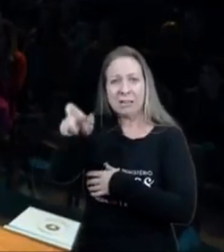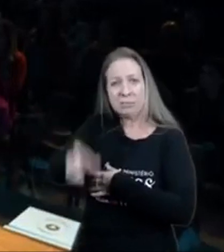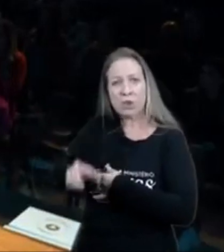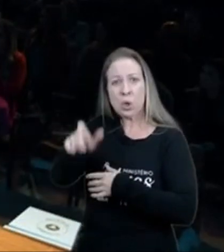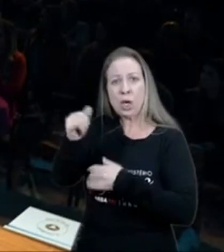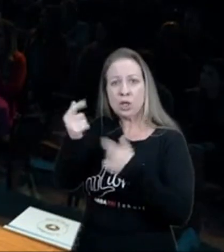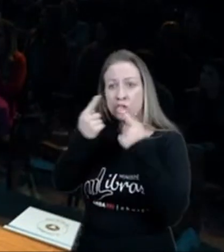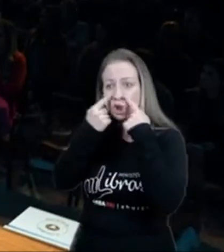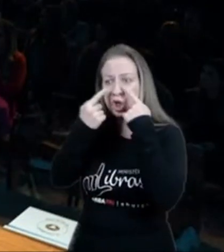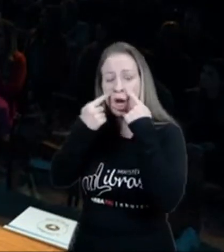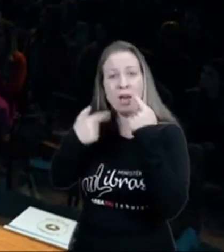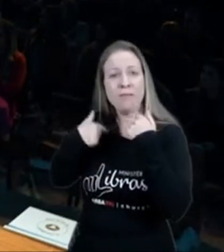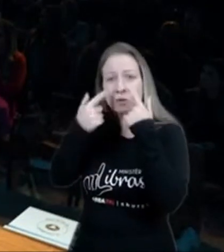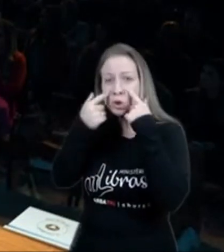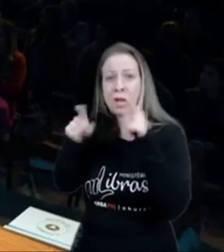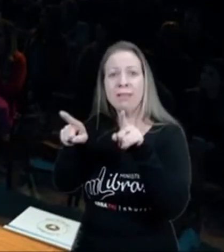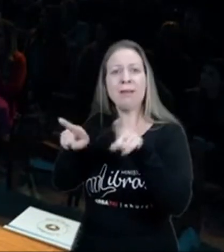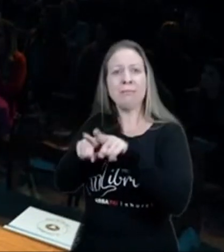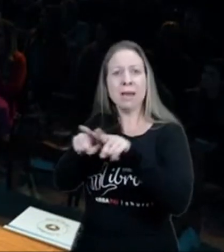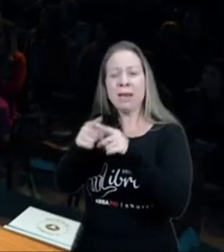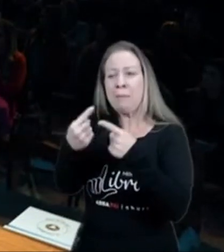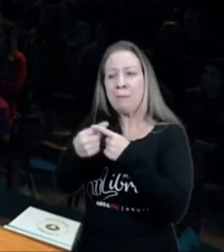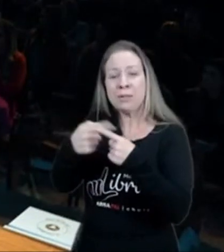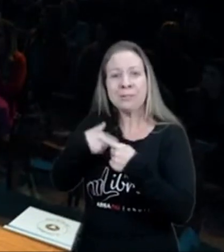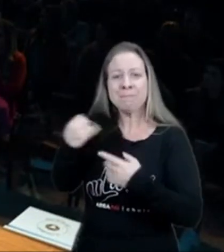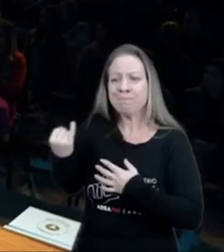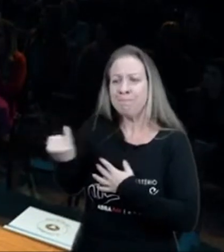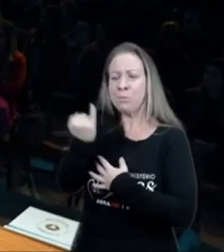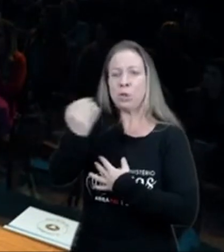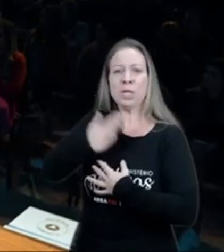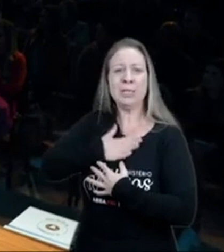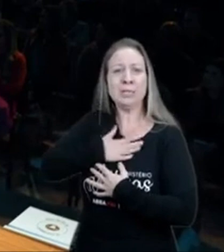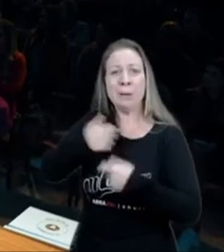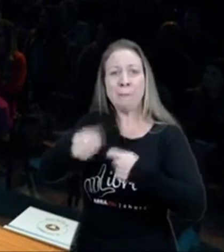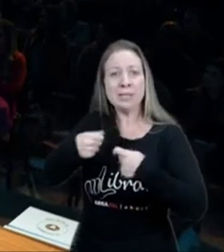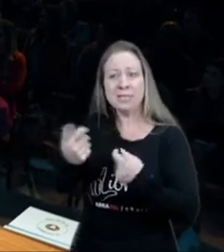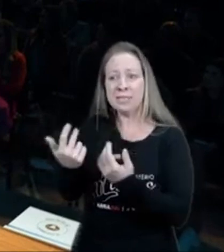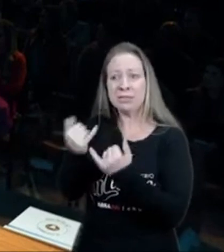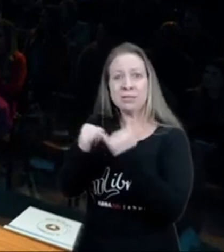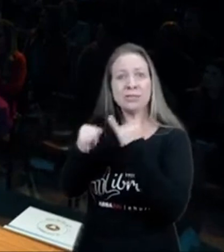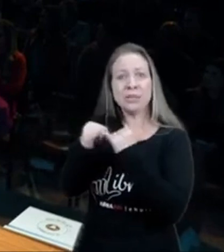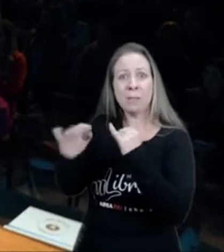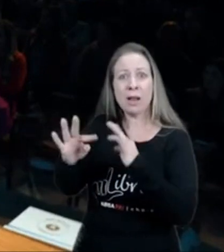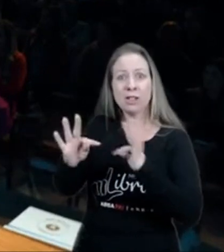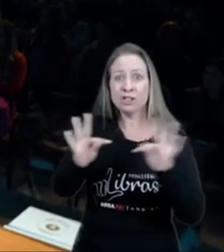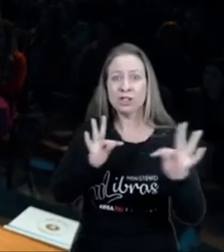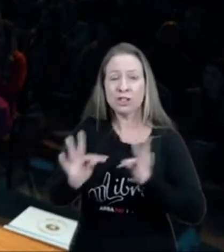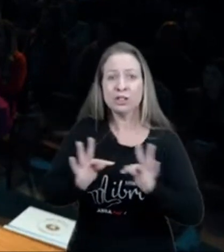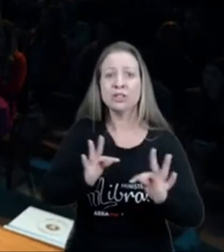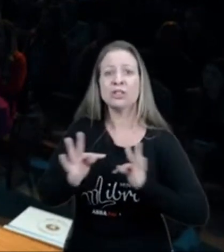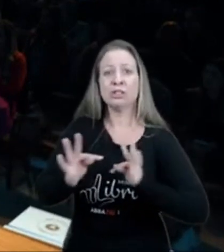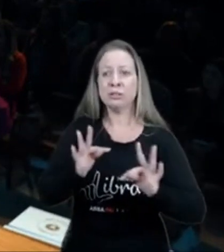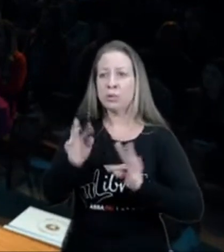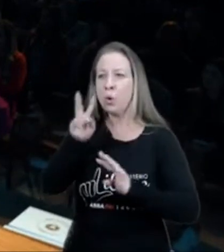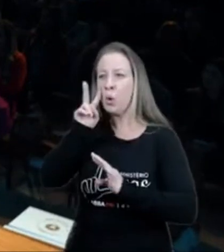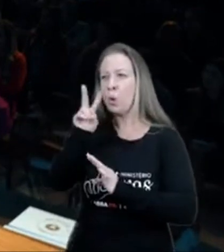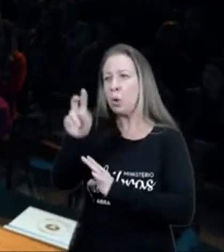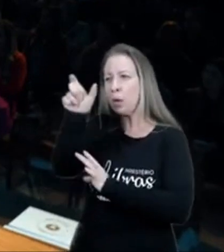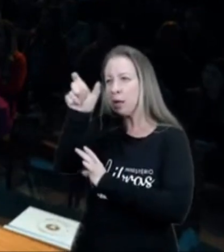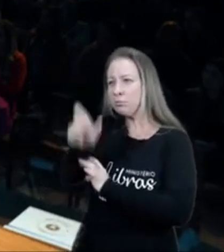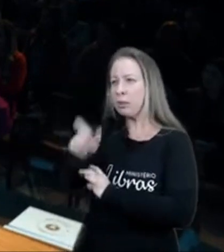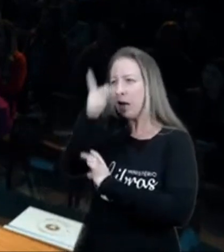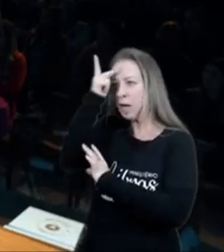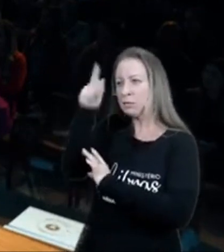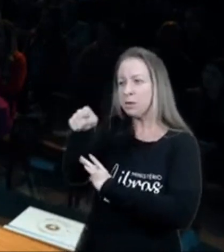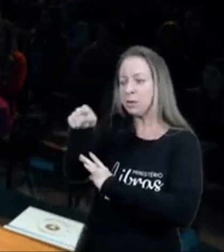calor, do Espírito Santo, dentro de mim, eu preciso ser um Tito, que olha para as pessoas, e vê nos olhos, o que ela está passando, eu não posso